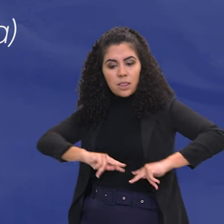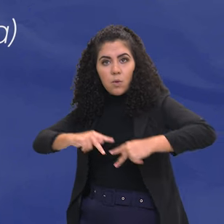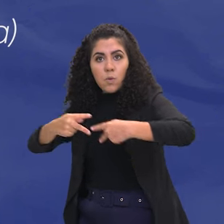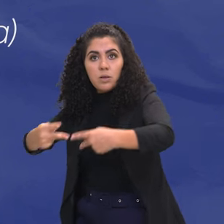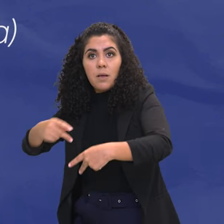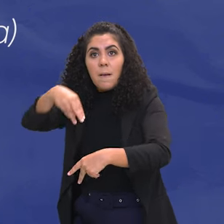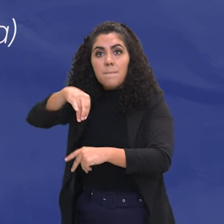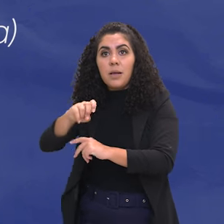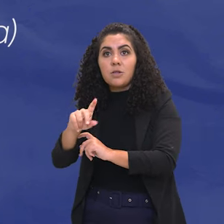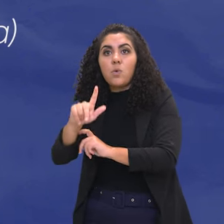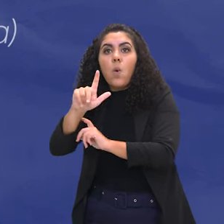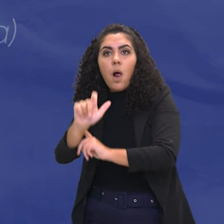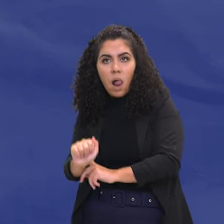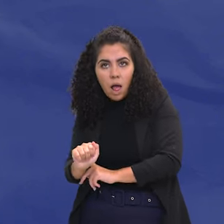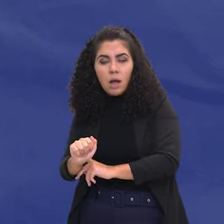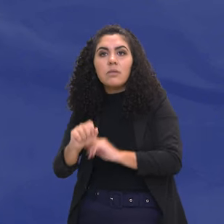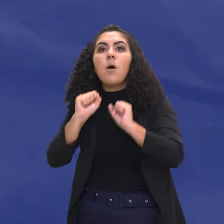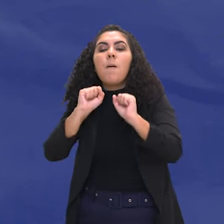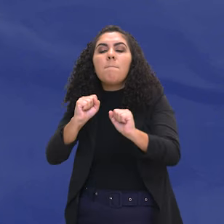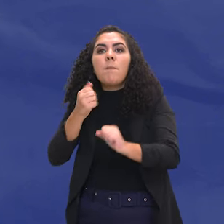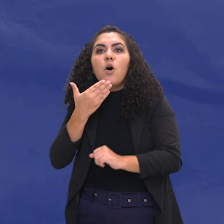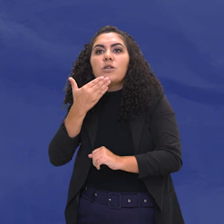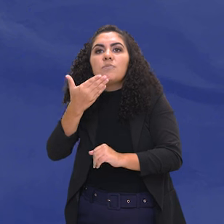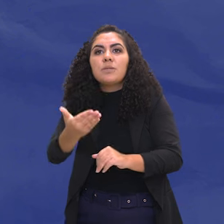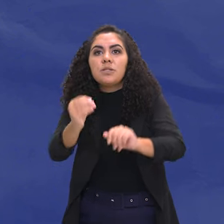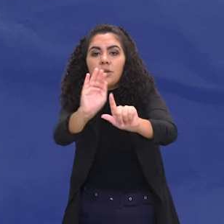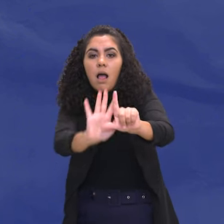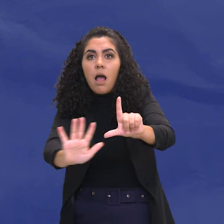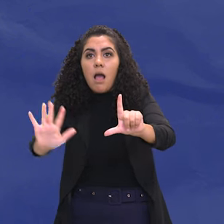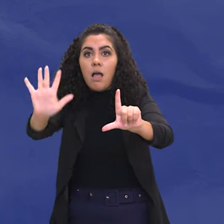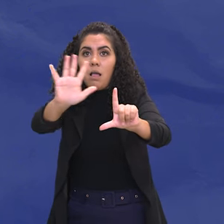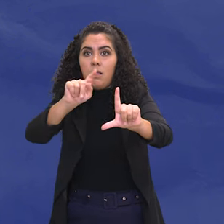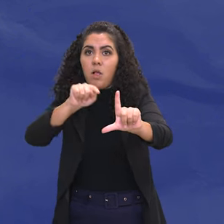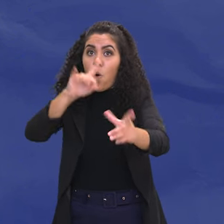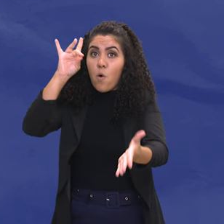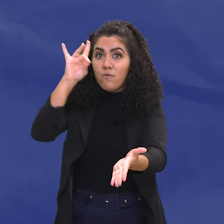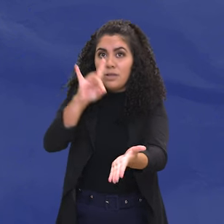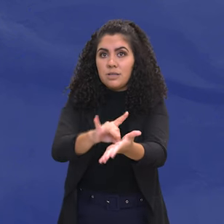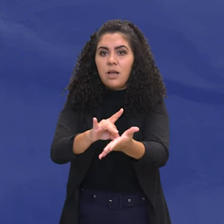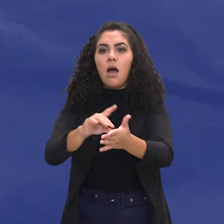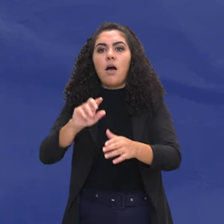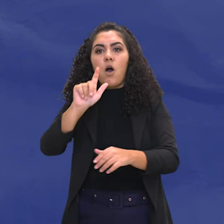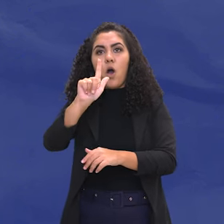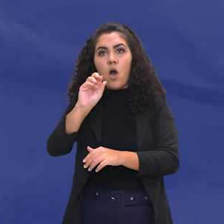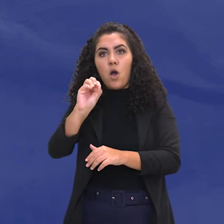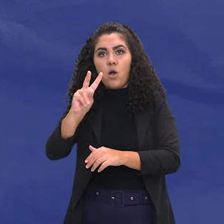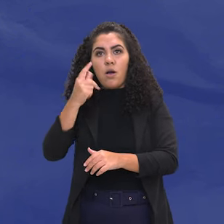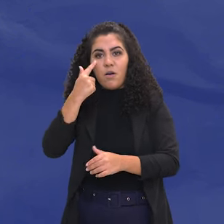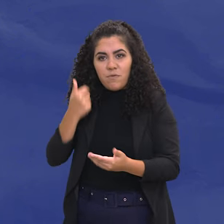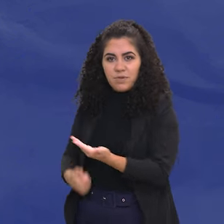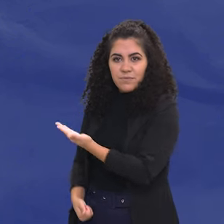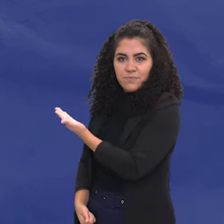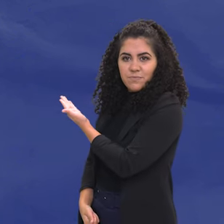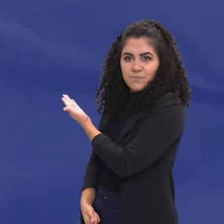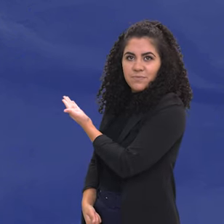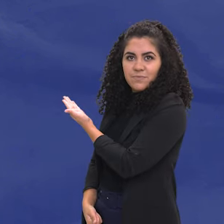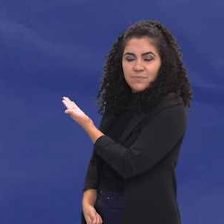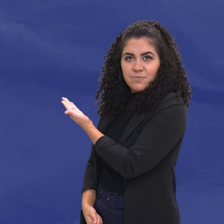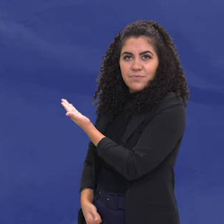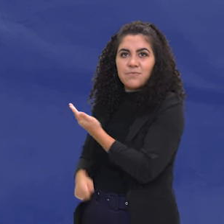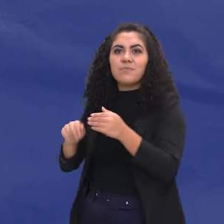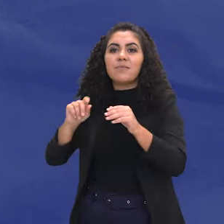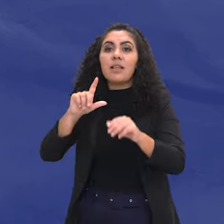doadores de medula óssea. O benefício pode ser solicitado na página oficial do concurso gov.br barra